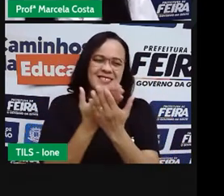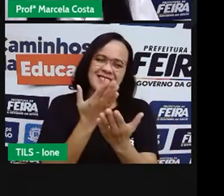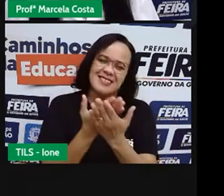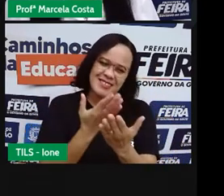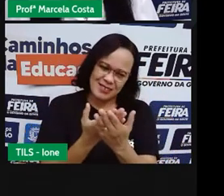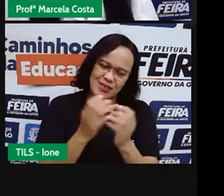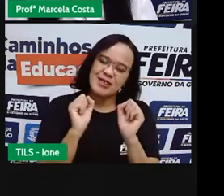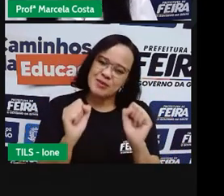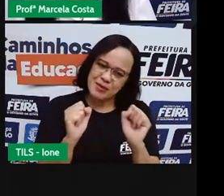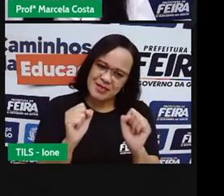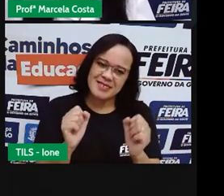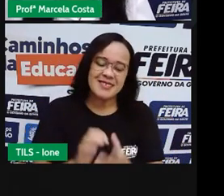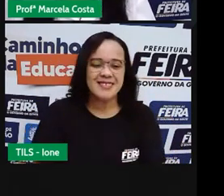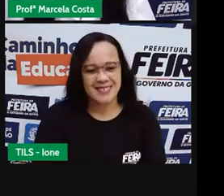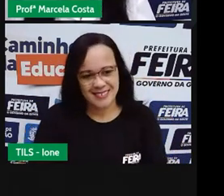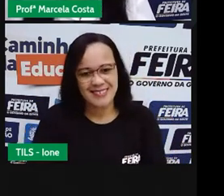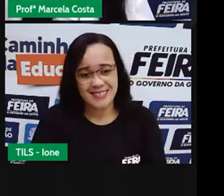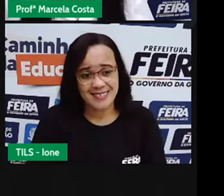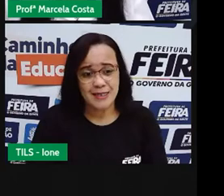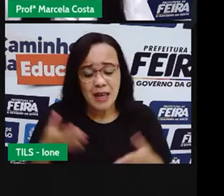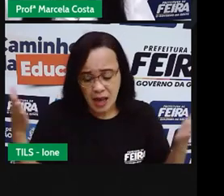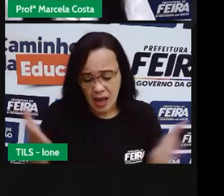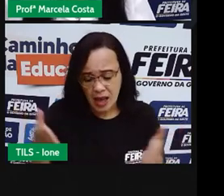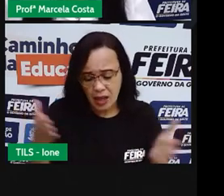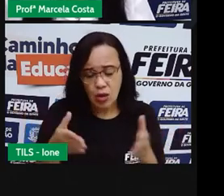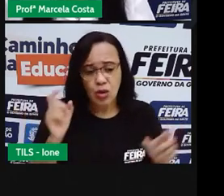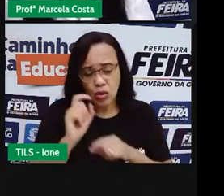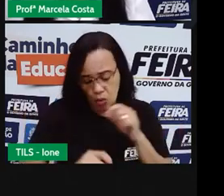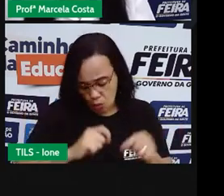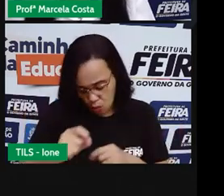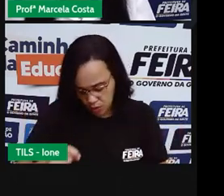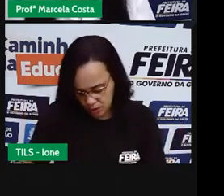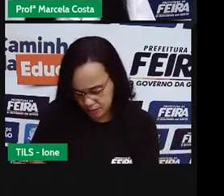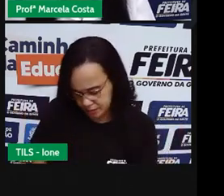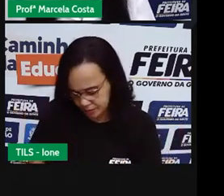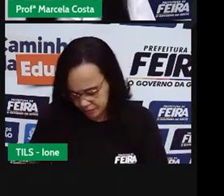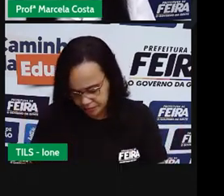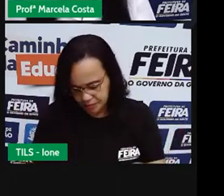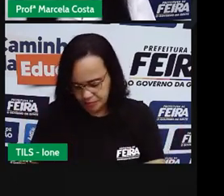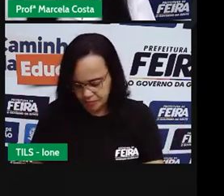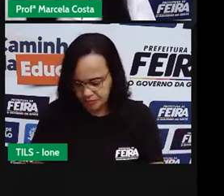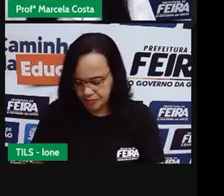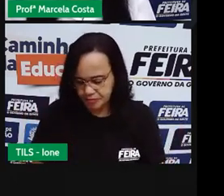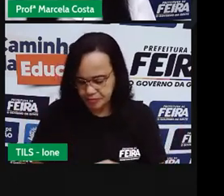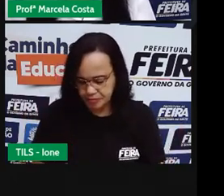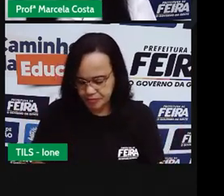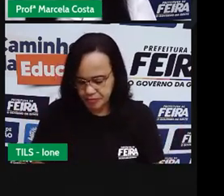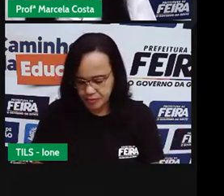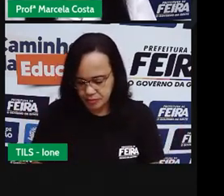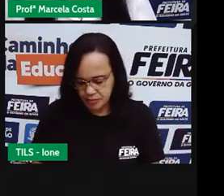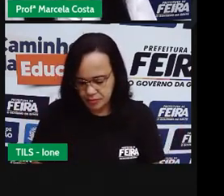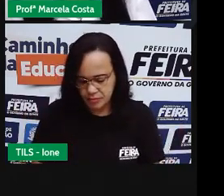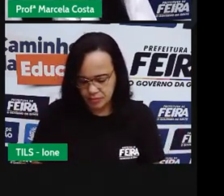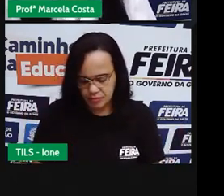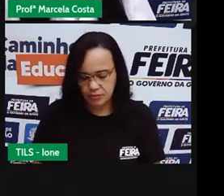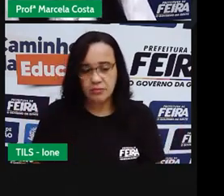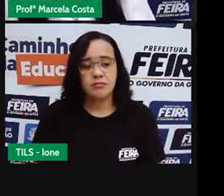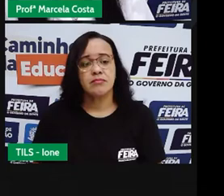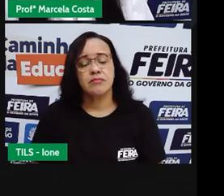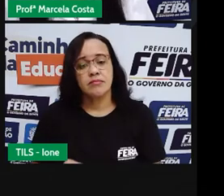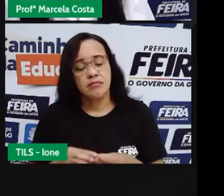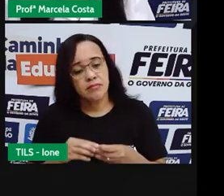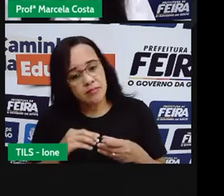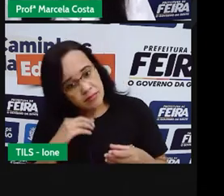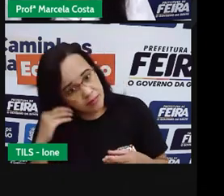Agora Criançada Eu também Vou mostrar Para vocês Que em casa Vocês podem assistir